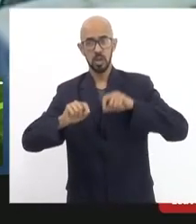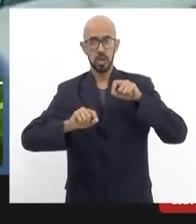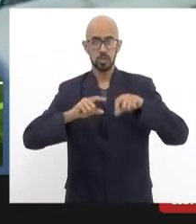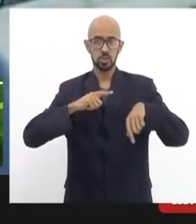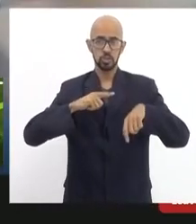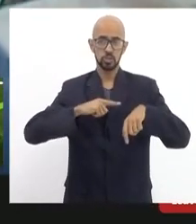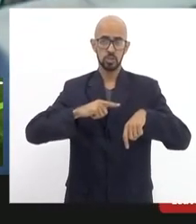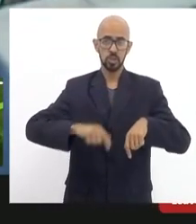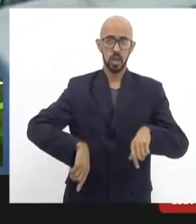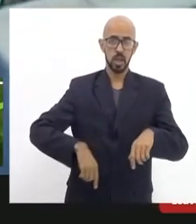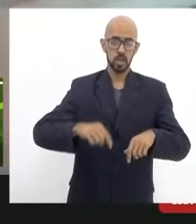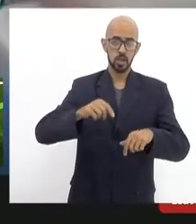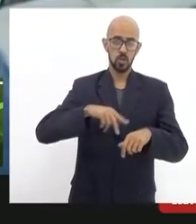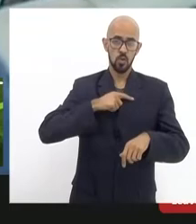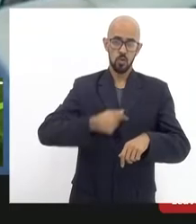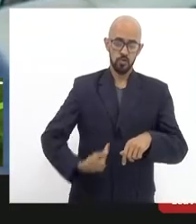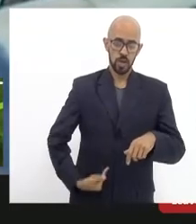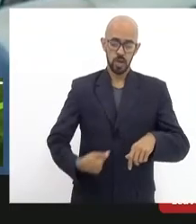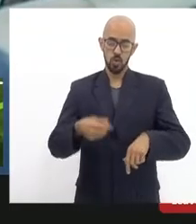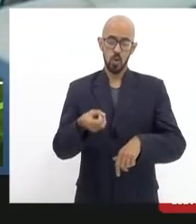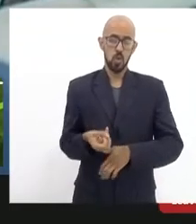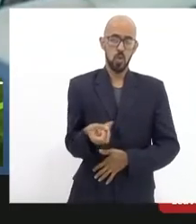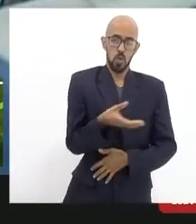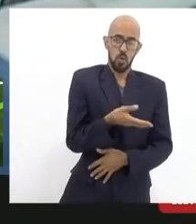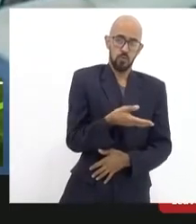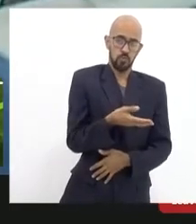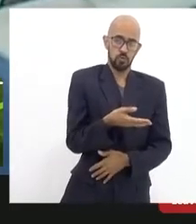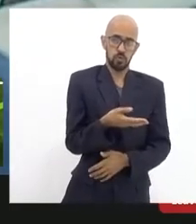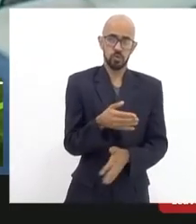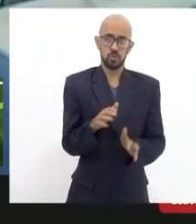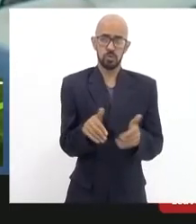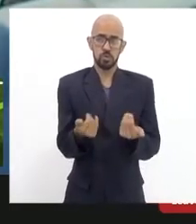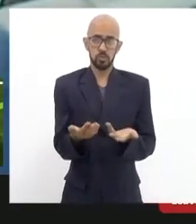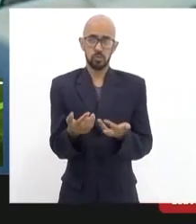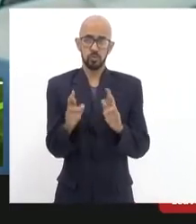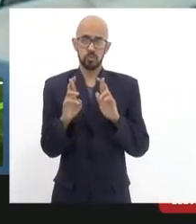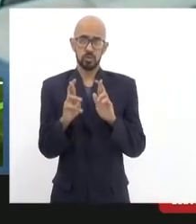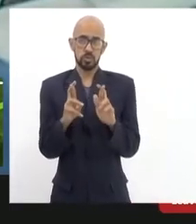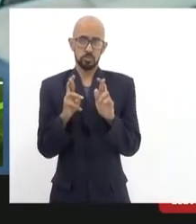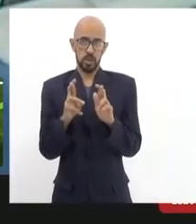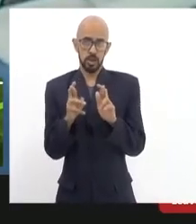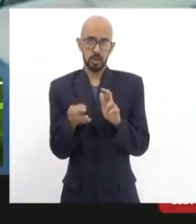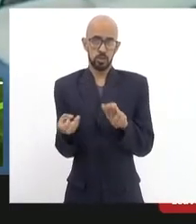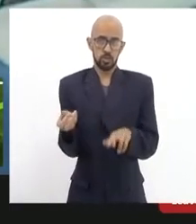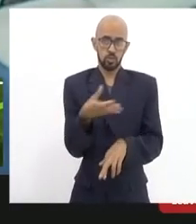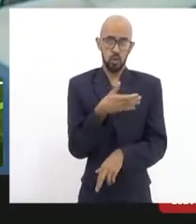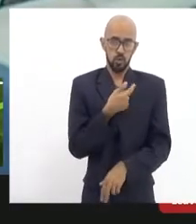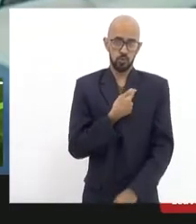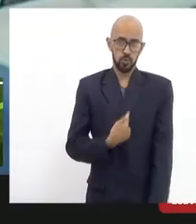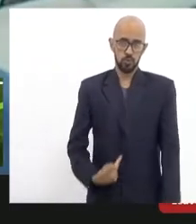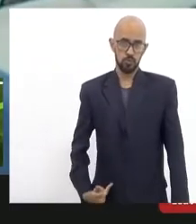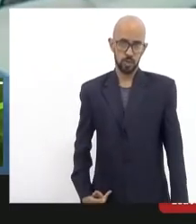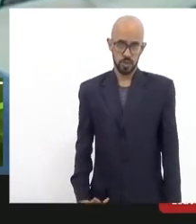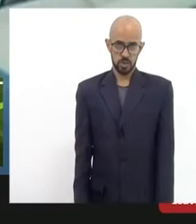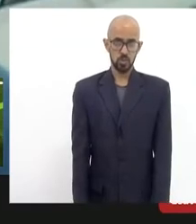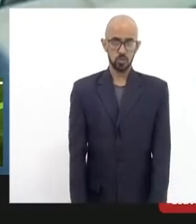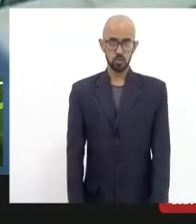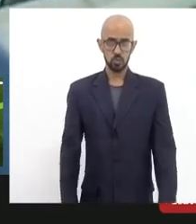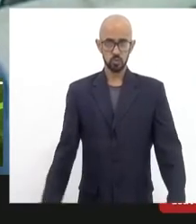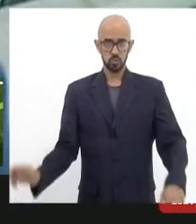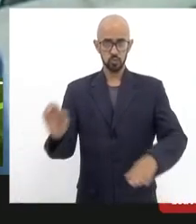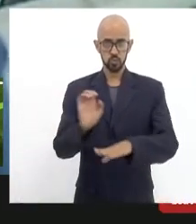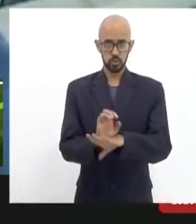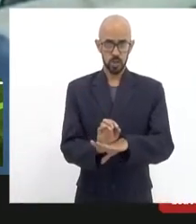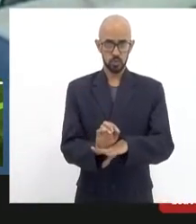governador então a gente espera que esse novo governo que a gente pode chamar assim novo governo do estado